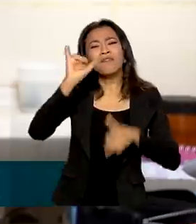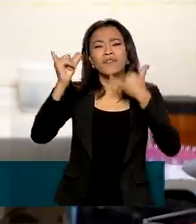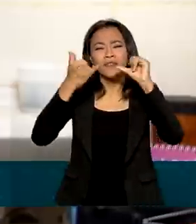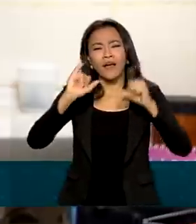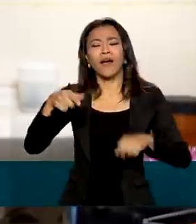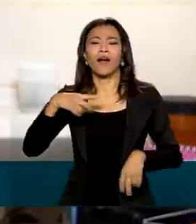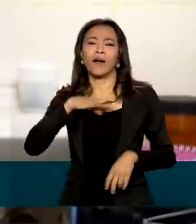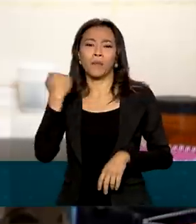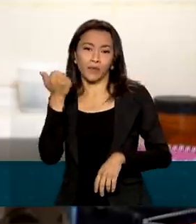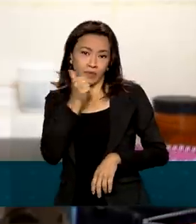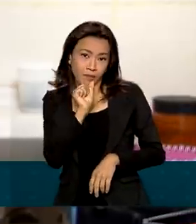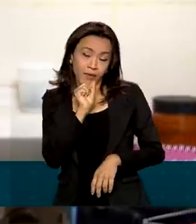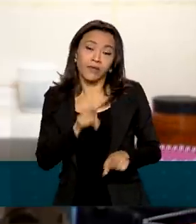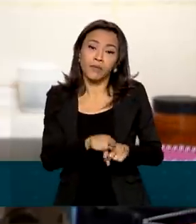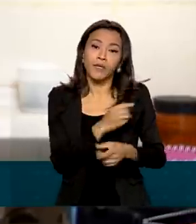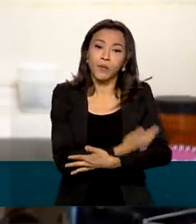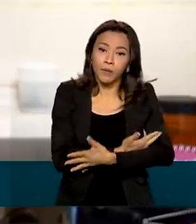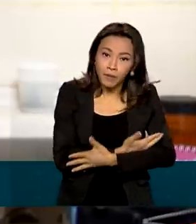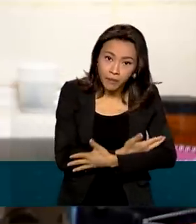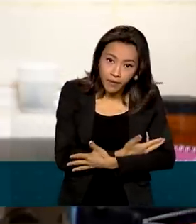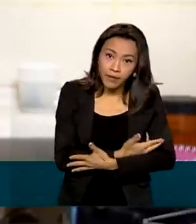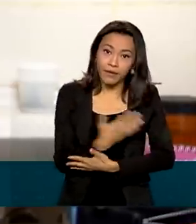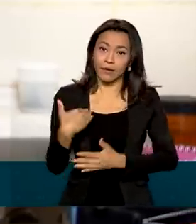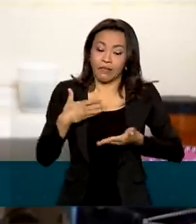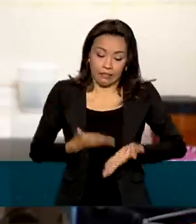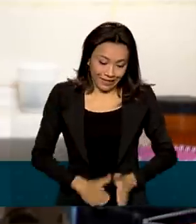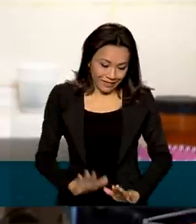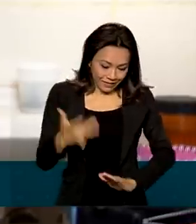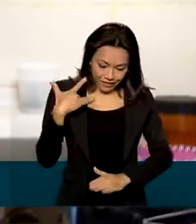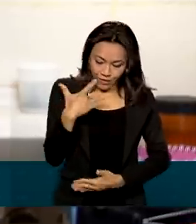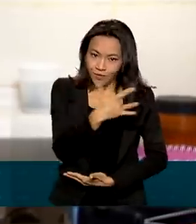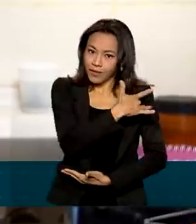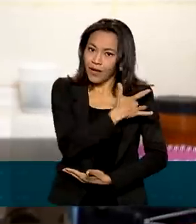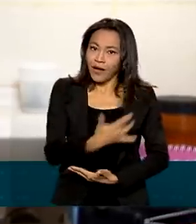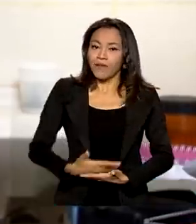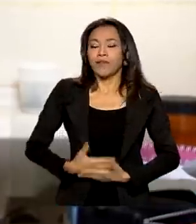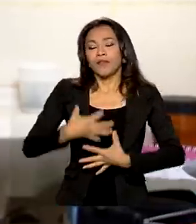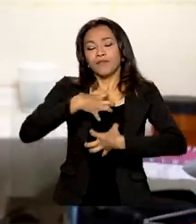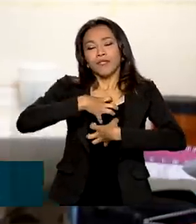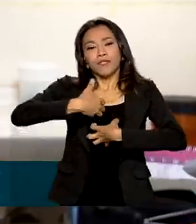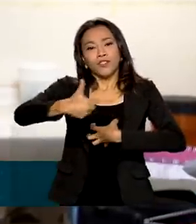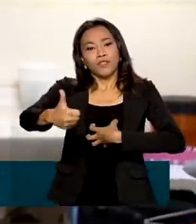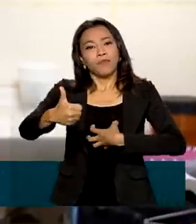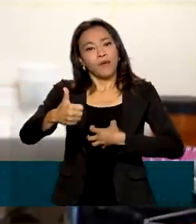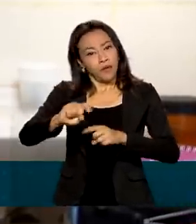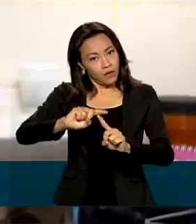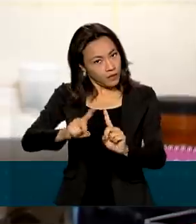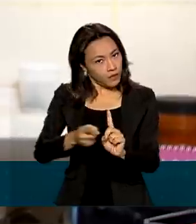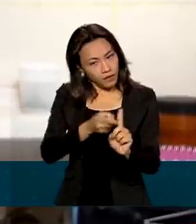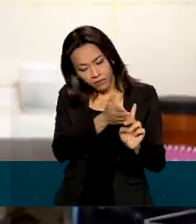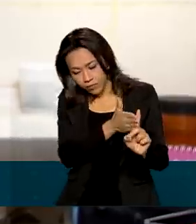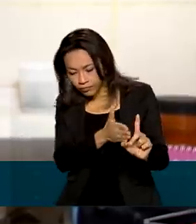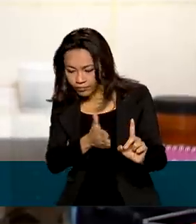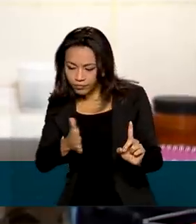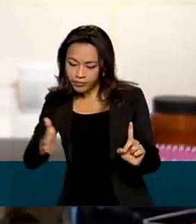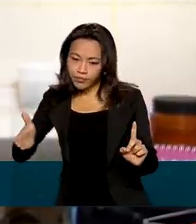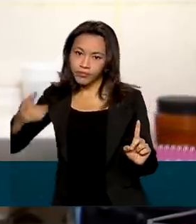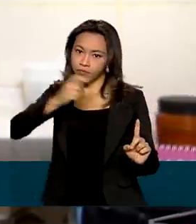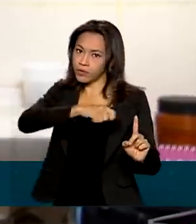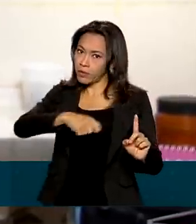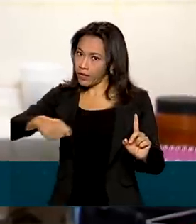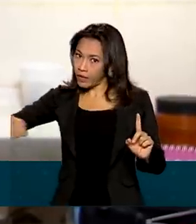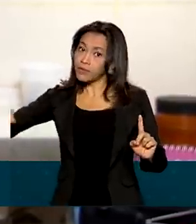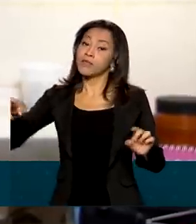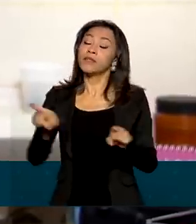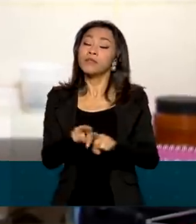tanto dela quanto do bebê, né? Para o bebê não ser saudável, para ela ter uma gestação tranquila e depois continuar com o acompanhamento